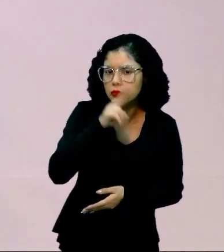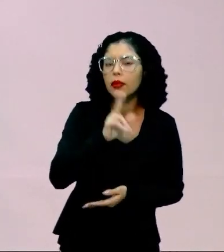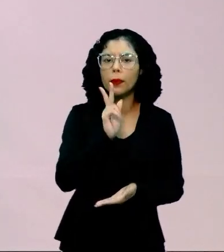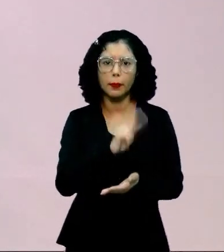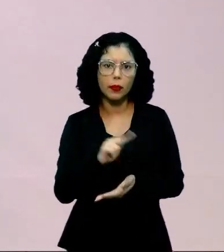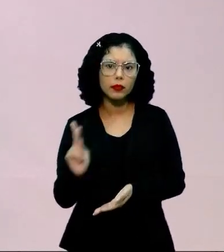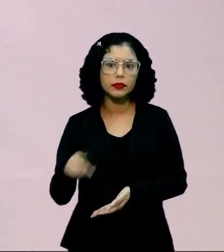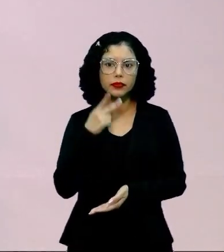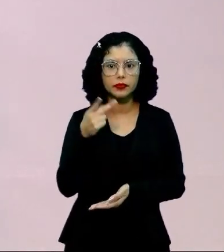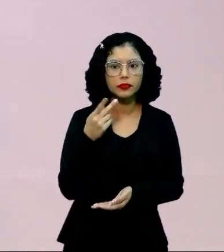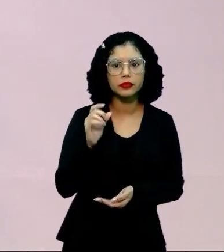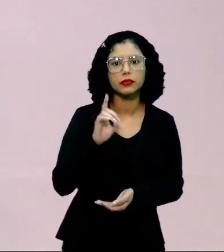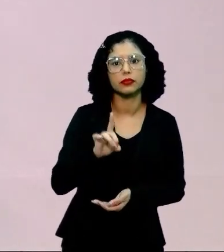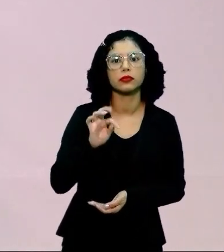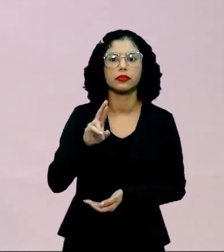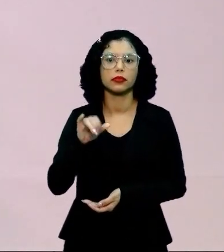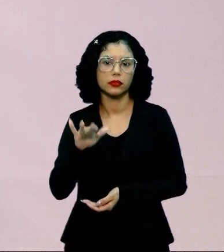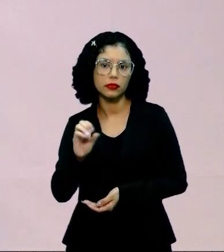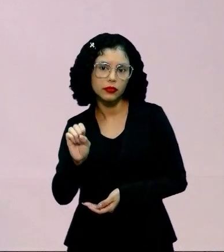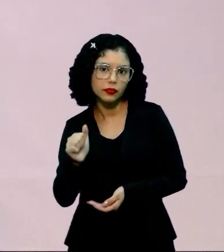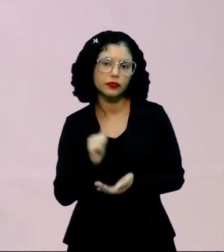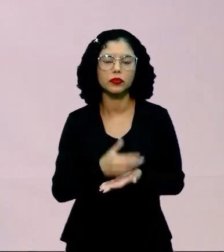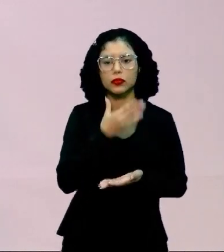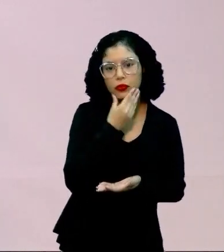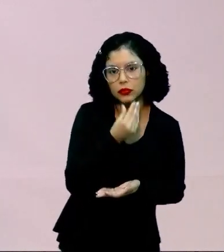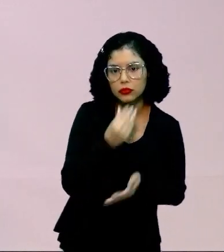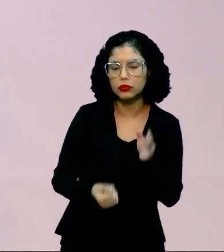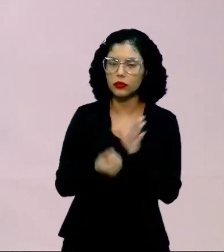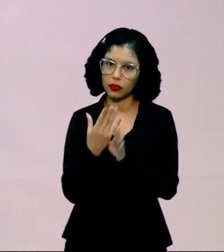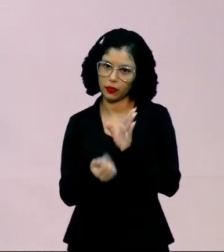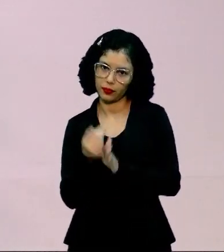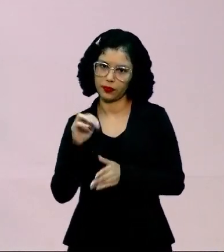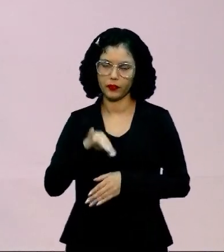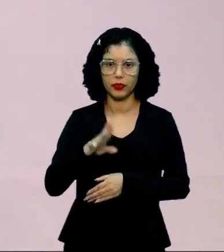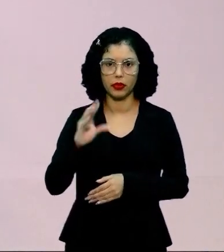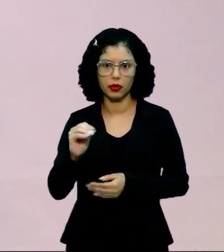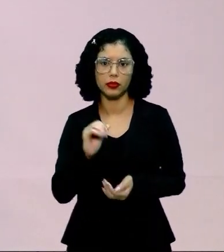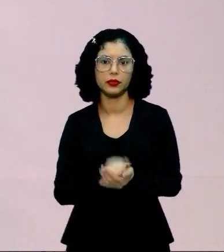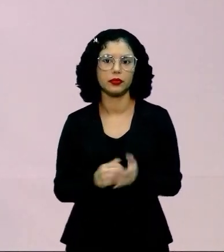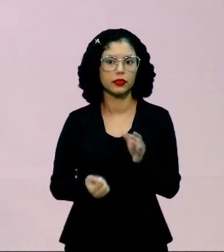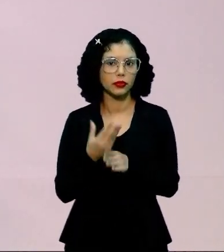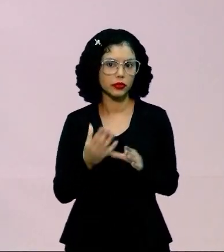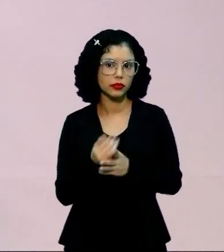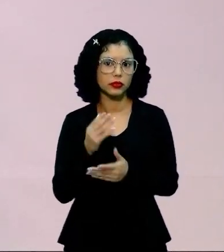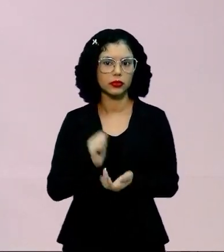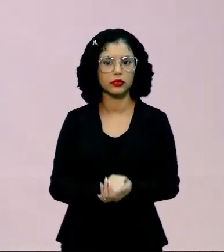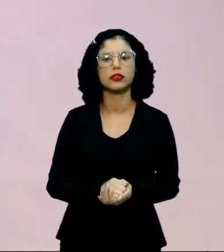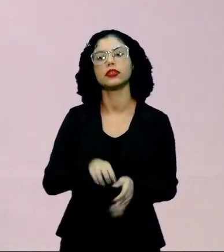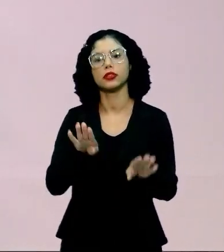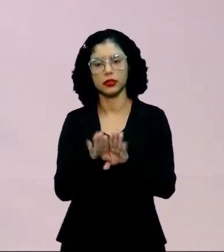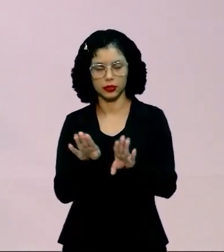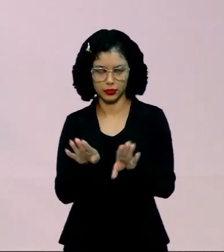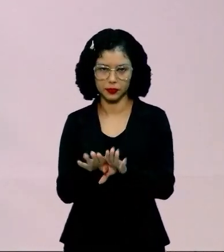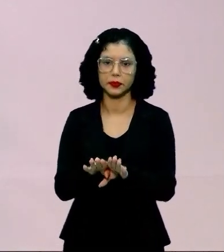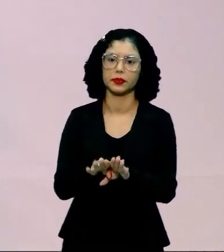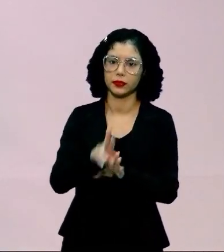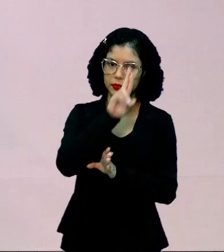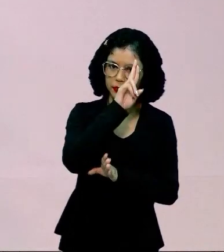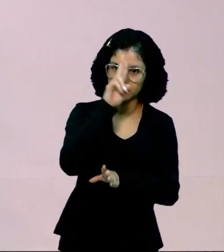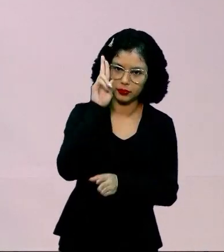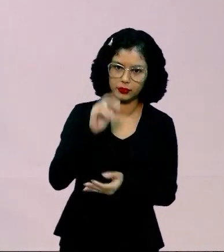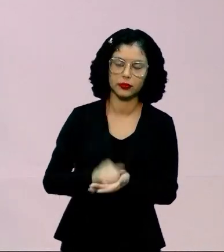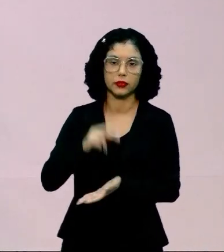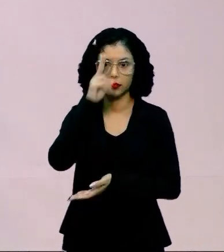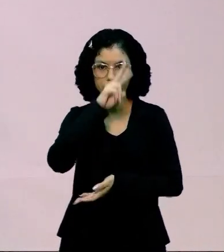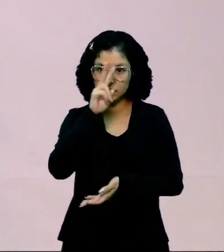comentou sobre o determinismo, em que o homem é um produto do meio, um produto da raça e um produto da história.